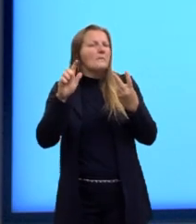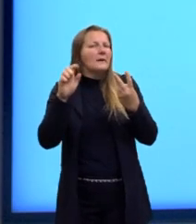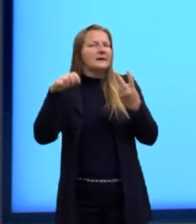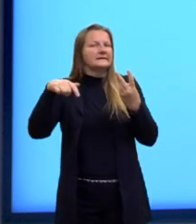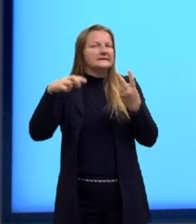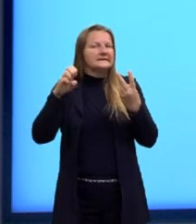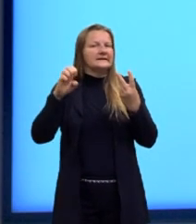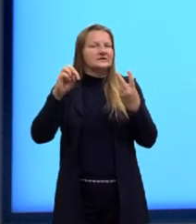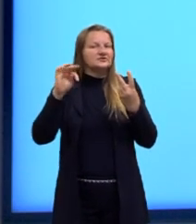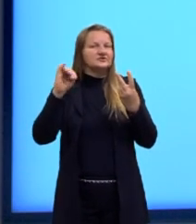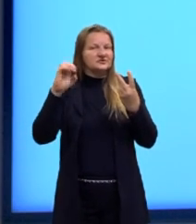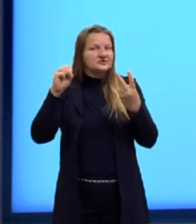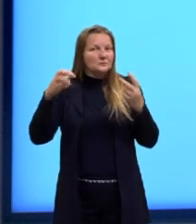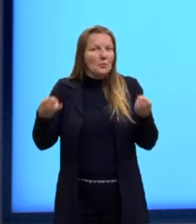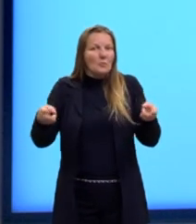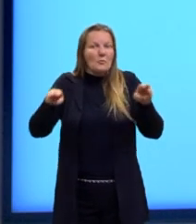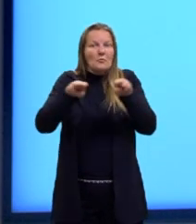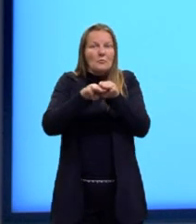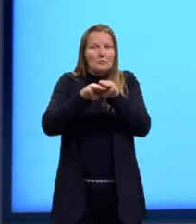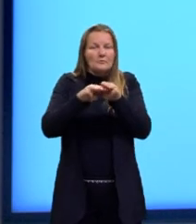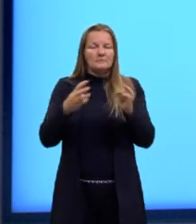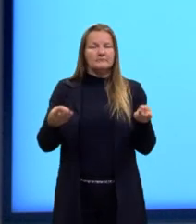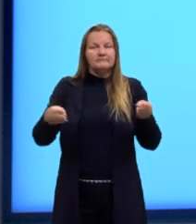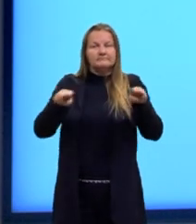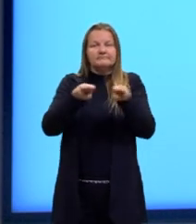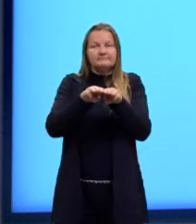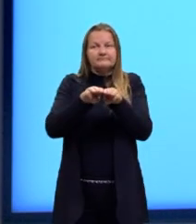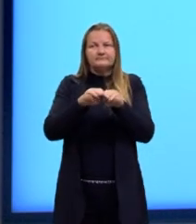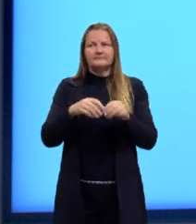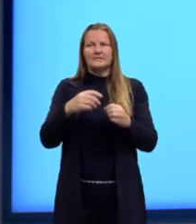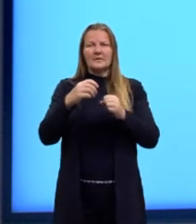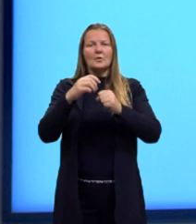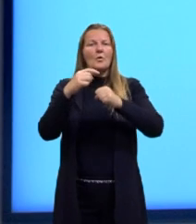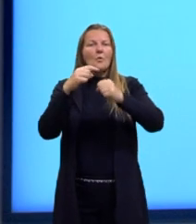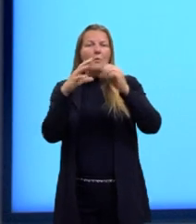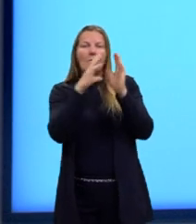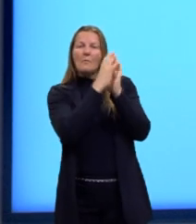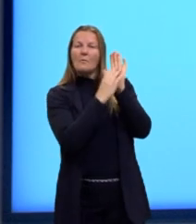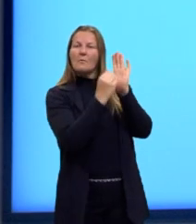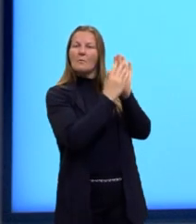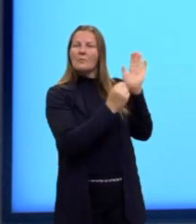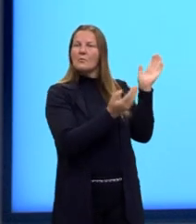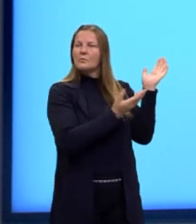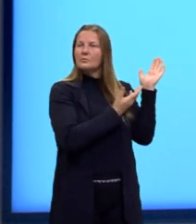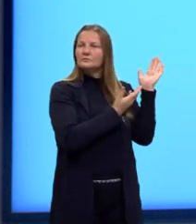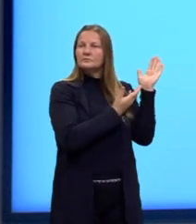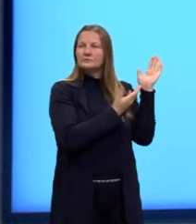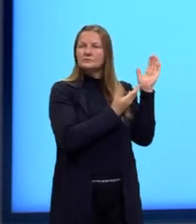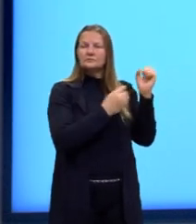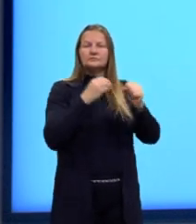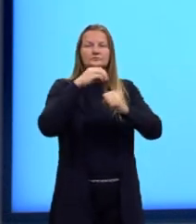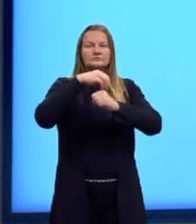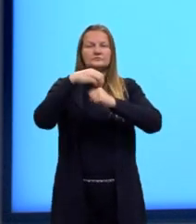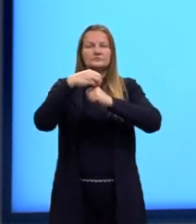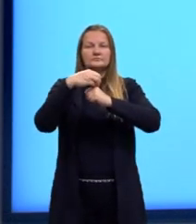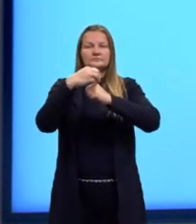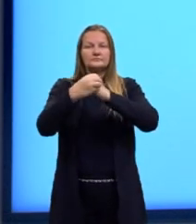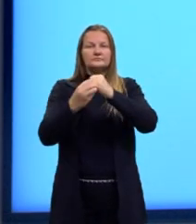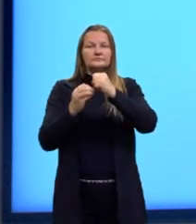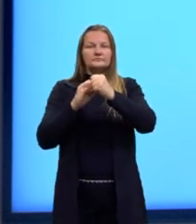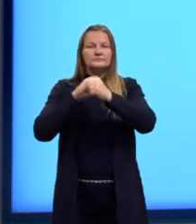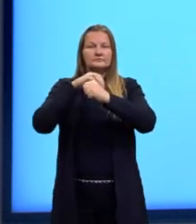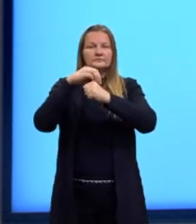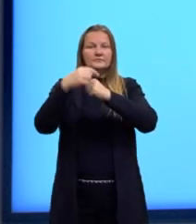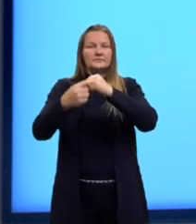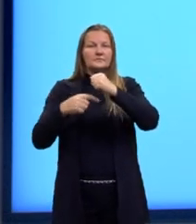perto para o elétron, né? Esse aqui é um modelo de átomo específico, né? É um modelo de Schrodinger, de 1926,